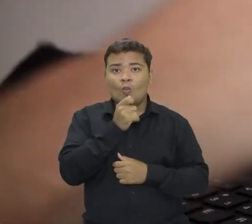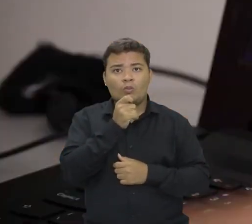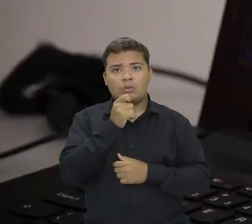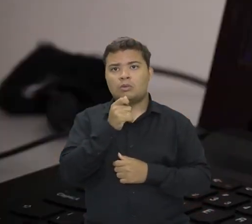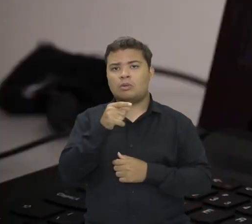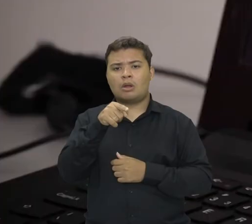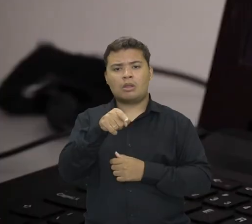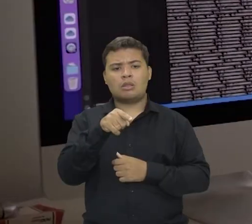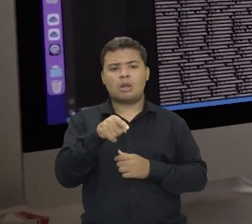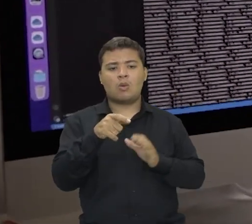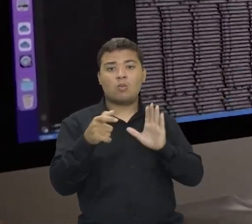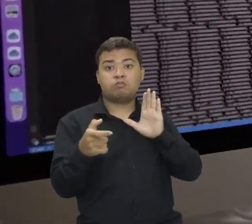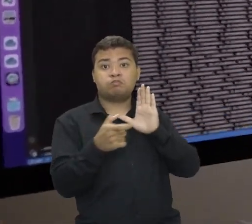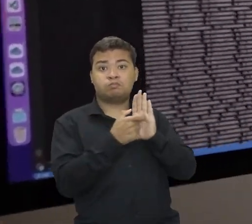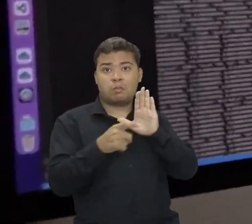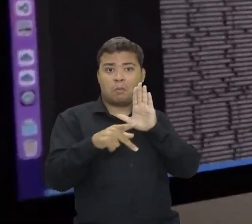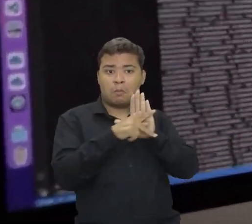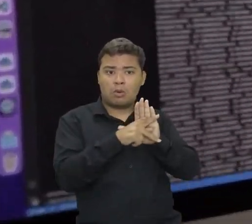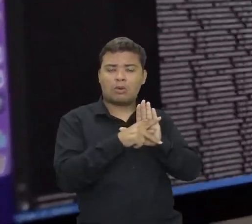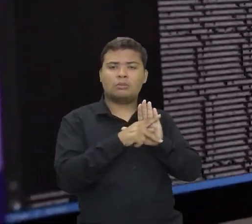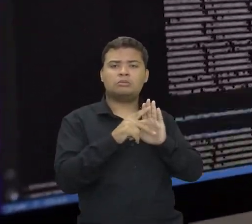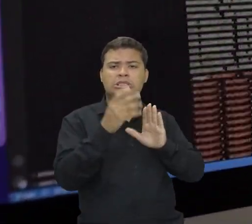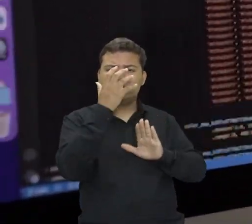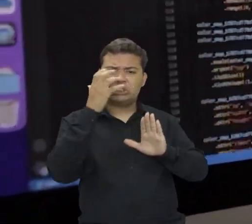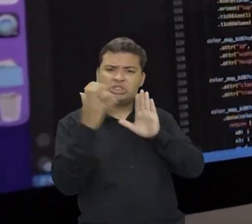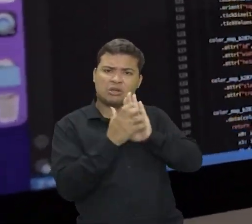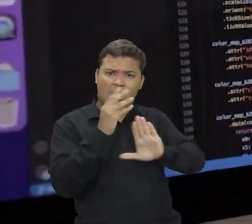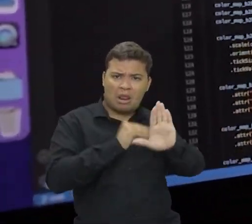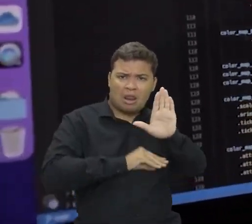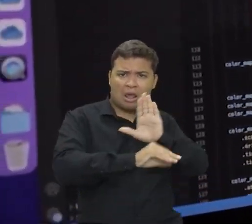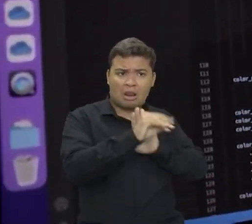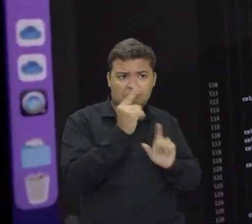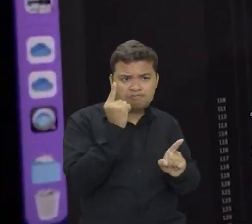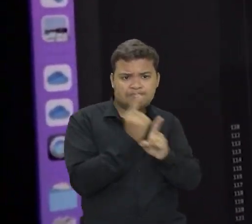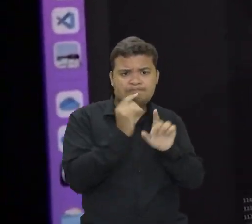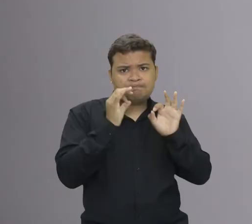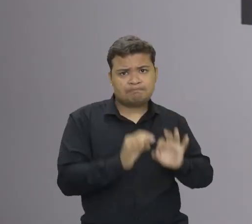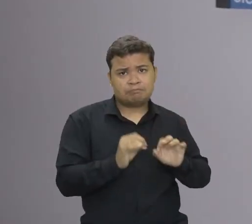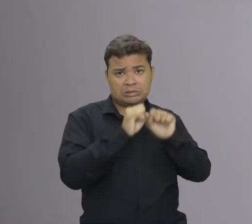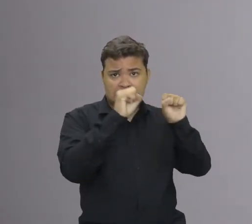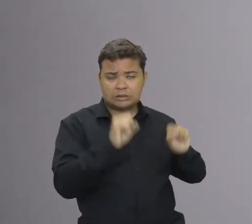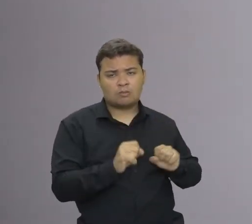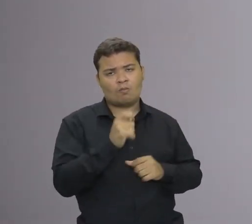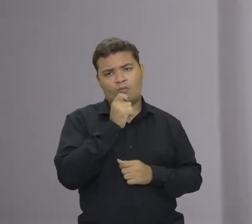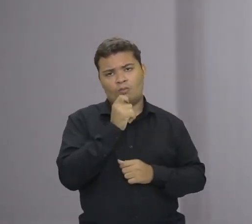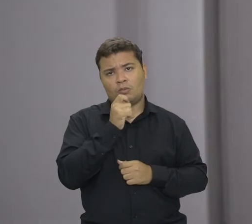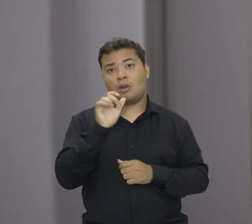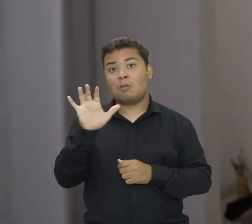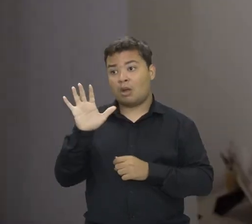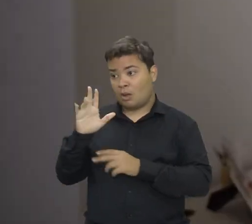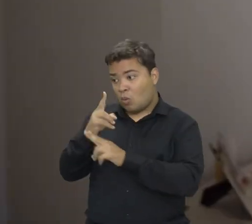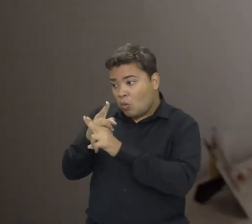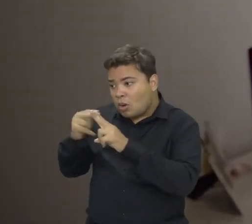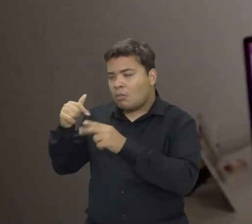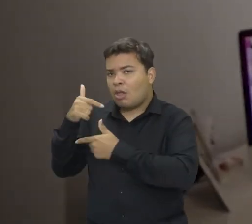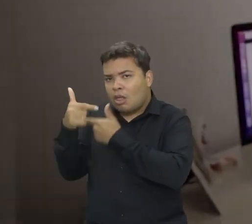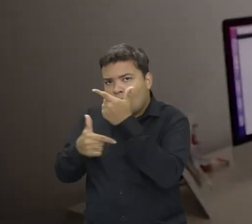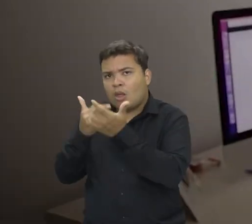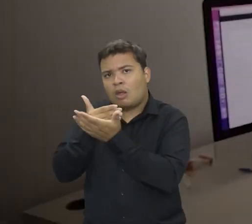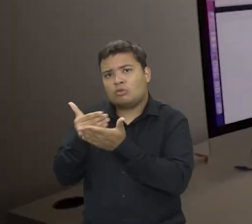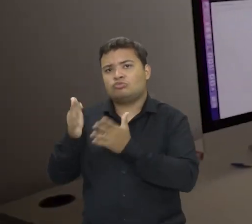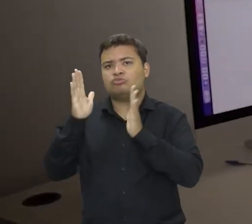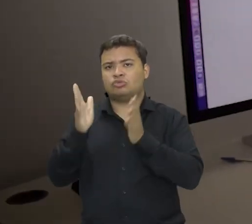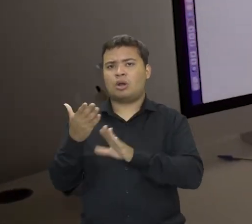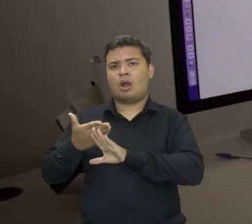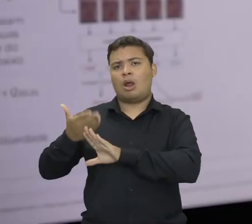perícia de deepfakes. Mas um primeiro passo para isso foi dado na Universidade de Brasília. A partir de uma demanda de peritos criminais